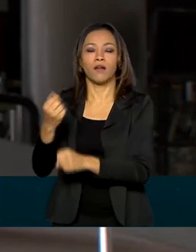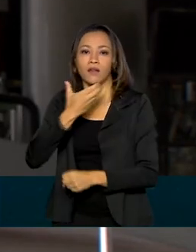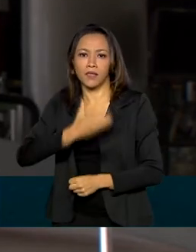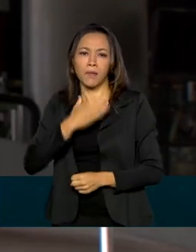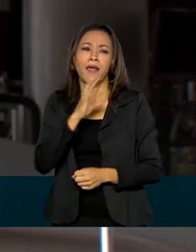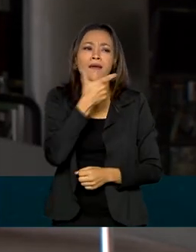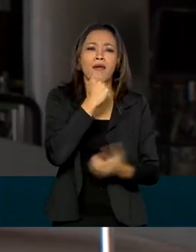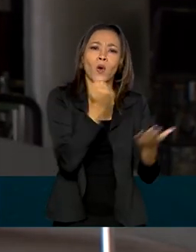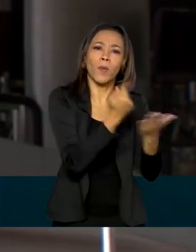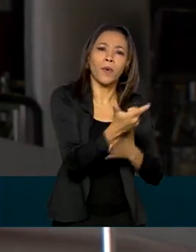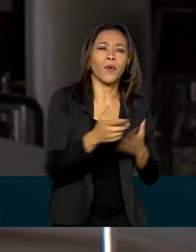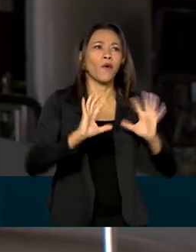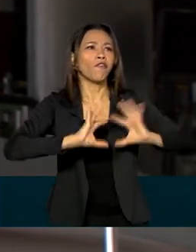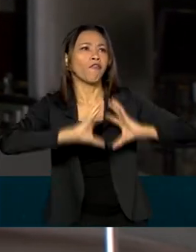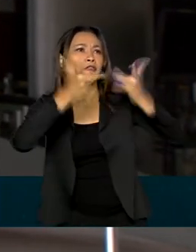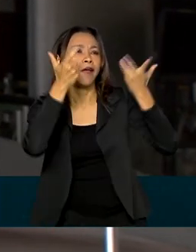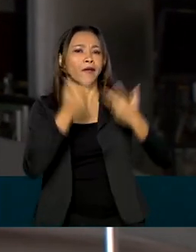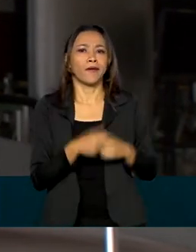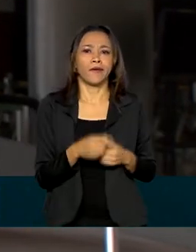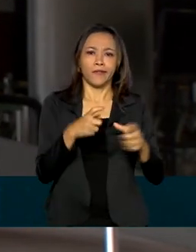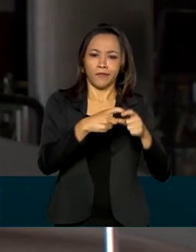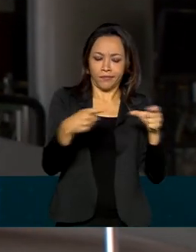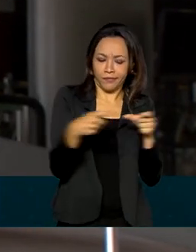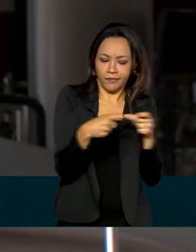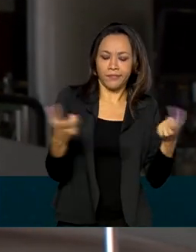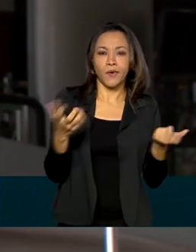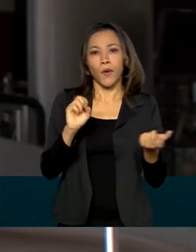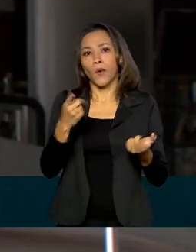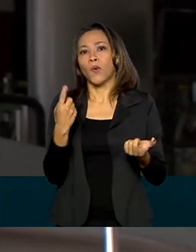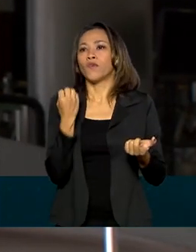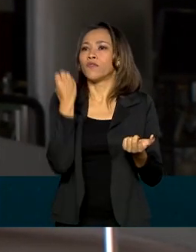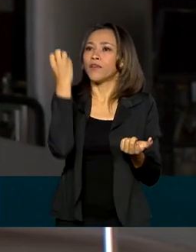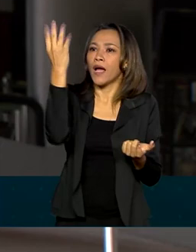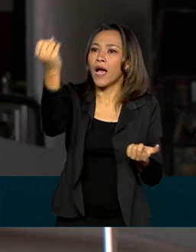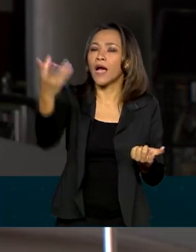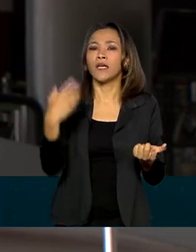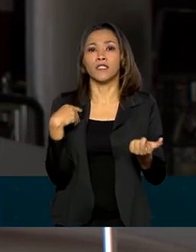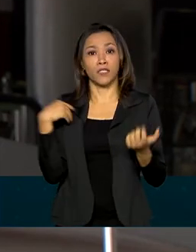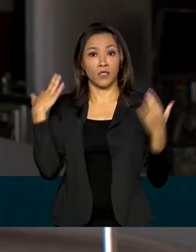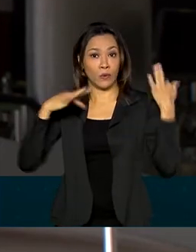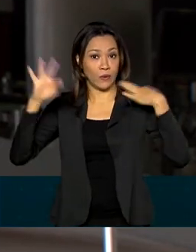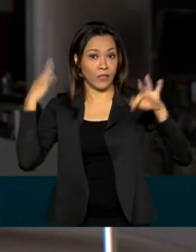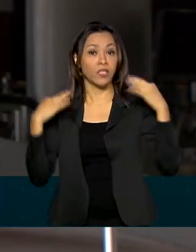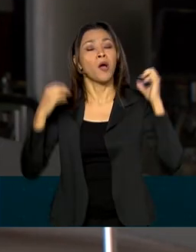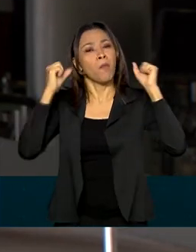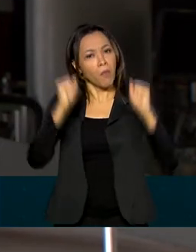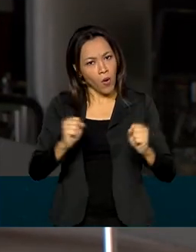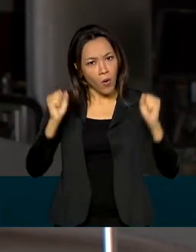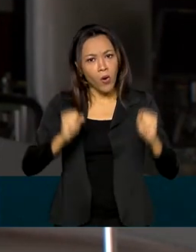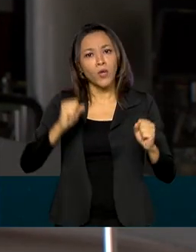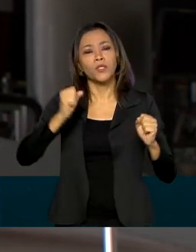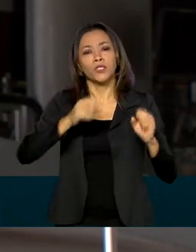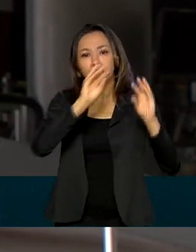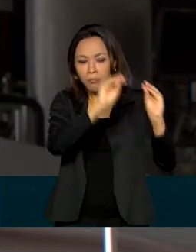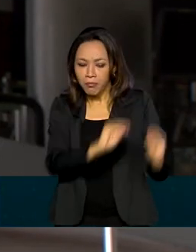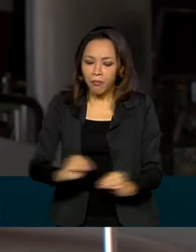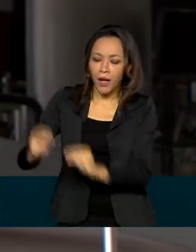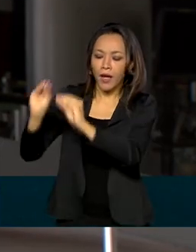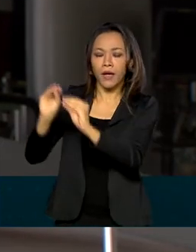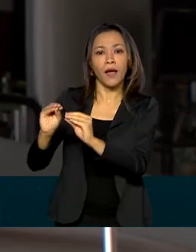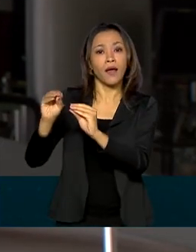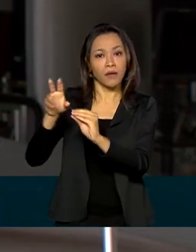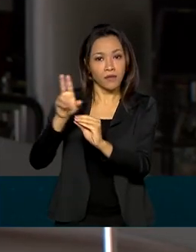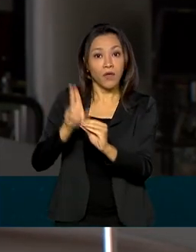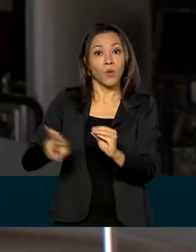teatro, cinema, ou fez uma reserva de uma viagem turística, ele pode remarcar para o mesmo evento ou para o outro, usando os